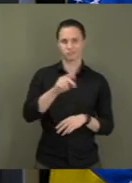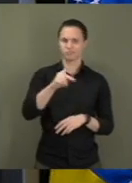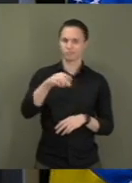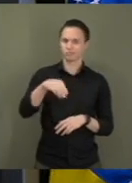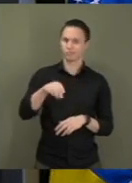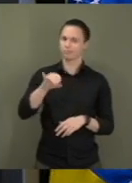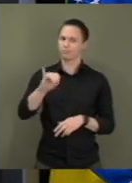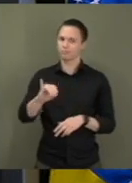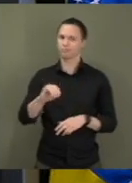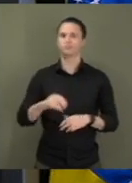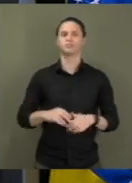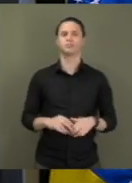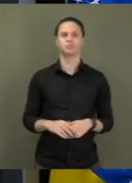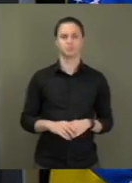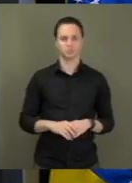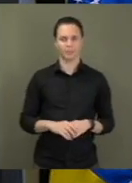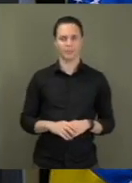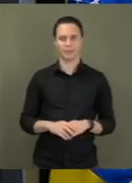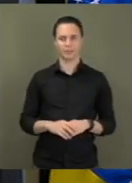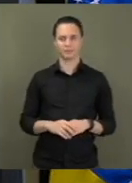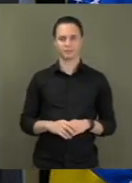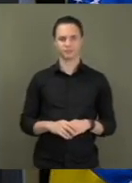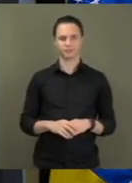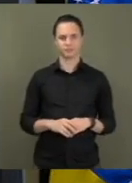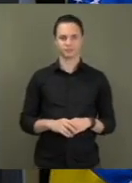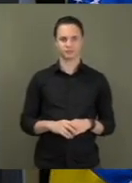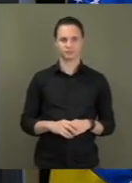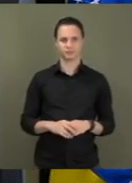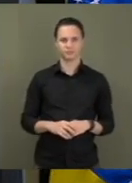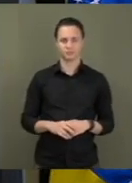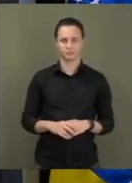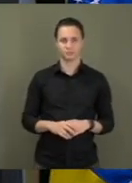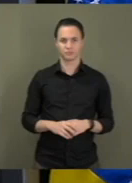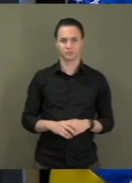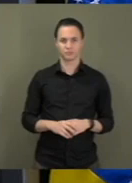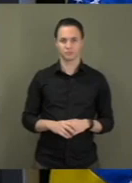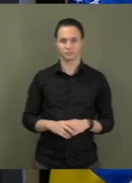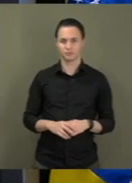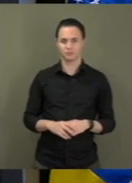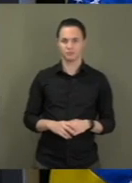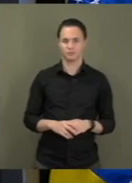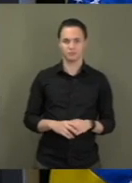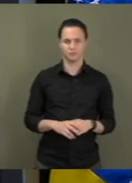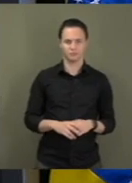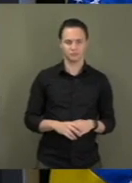medidas provisórias, foi adiada para terça-feira. Eu